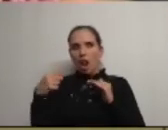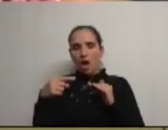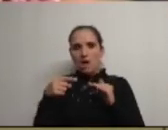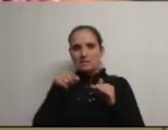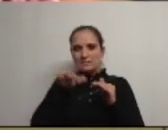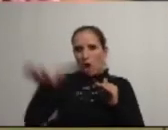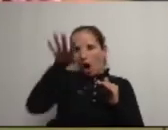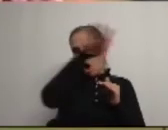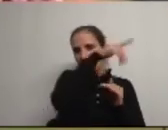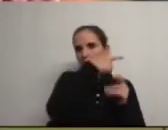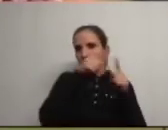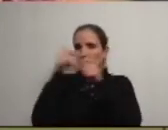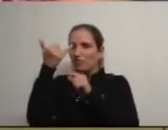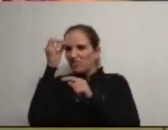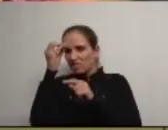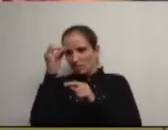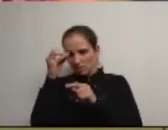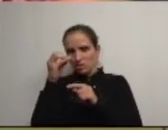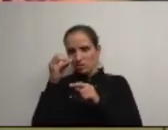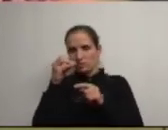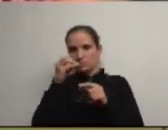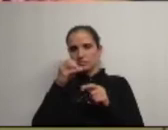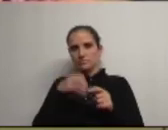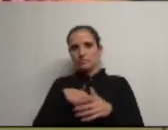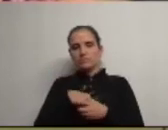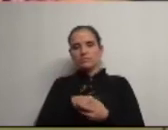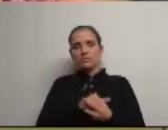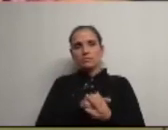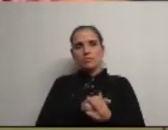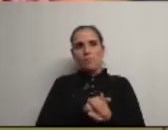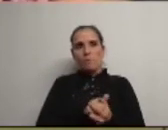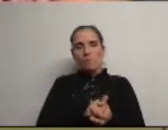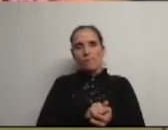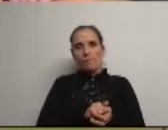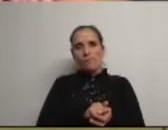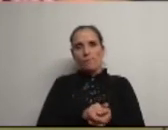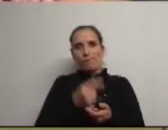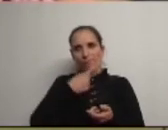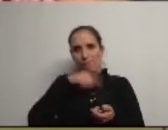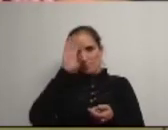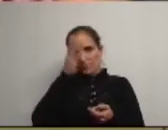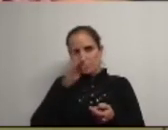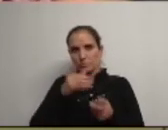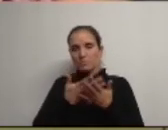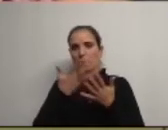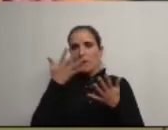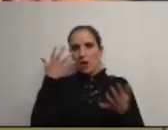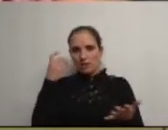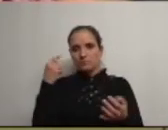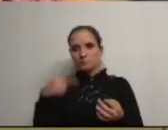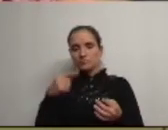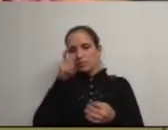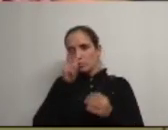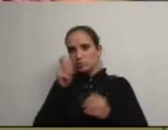naqueles locais todos no centro de todas as 20 freguesias ora nós sabemos que cada vez mais há